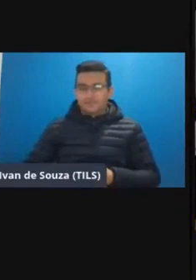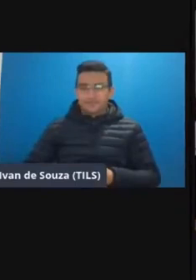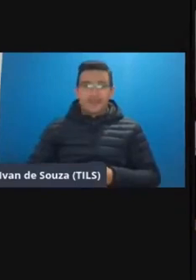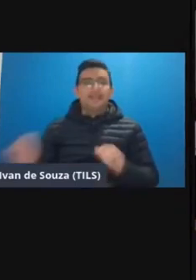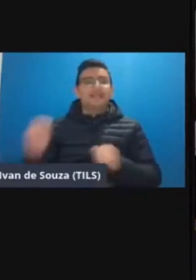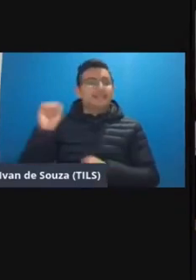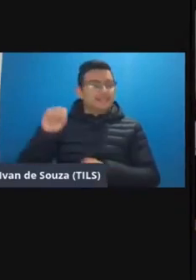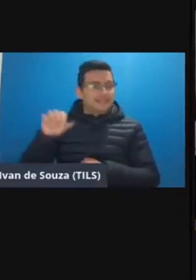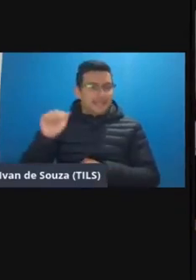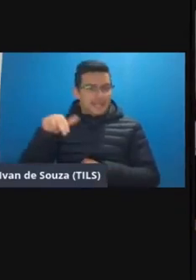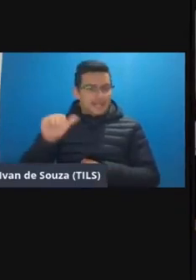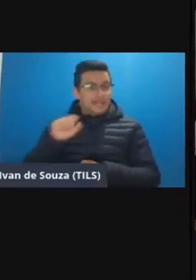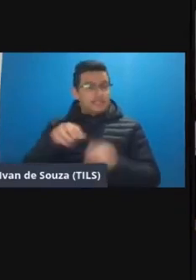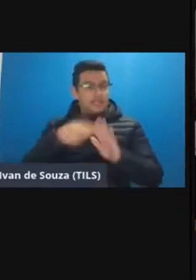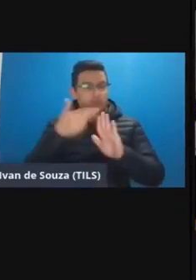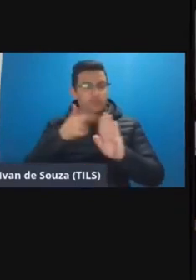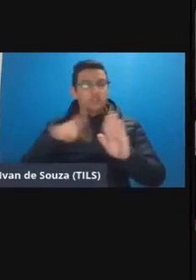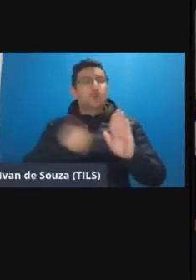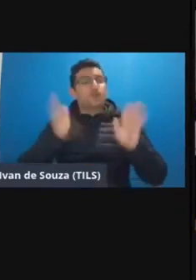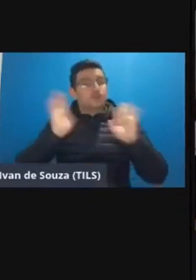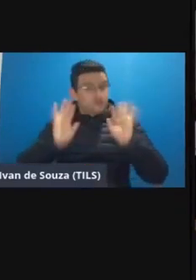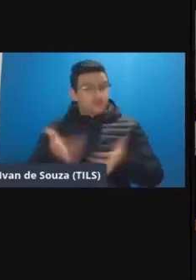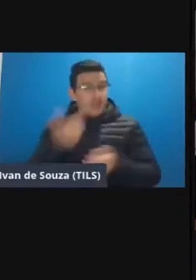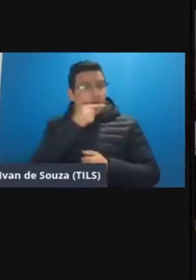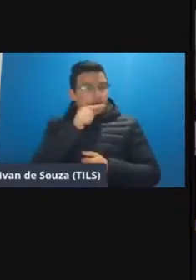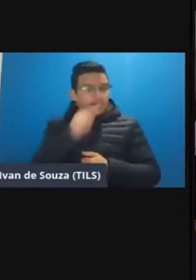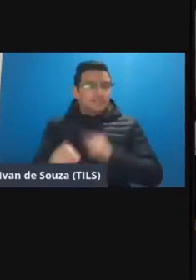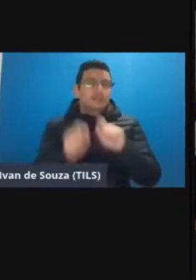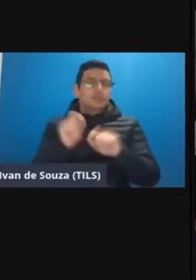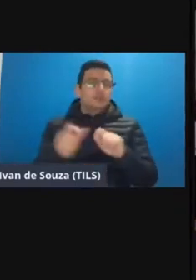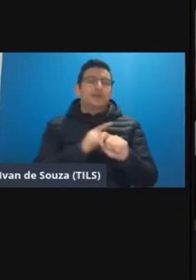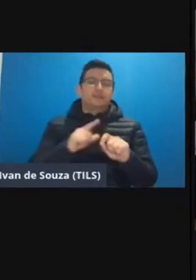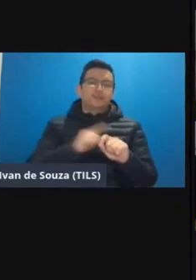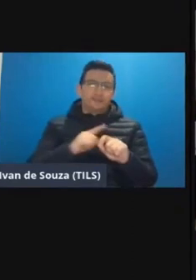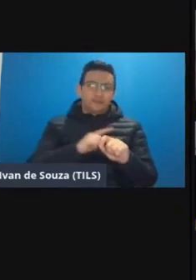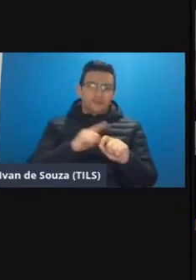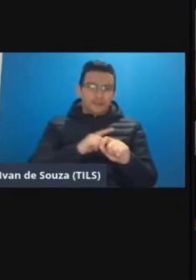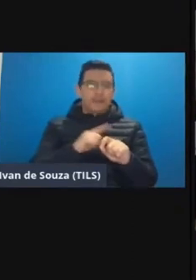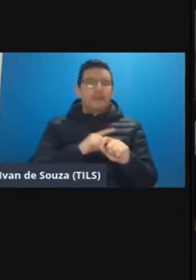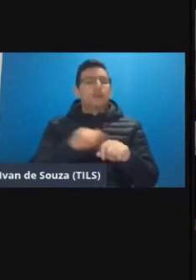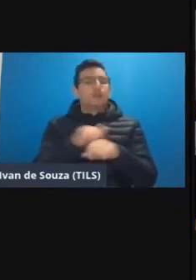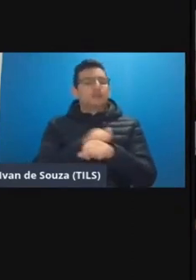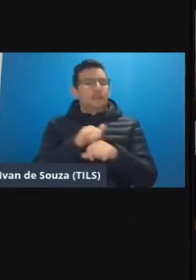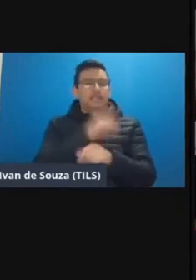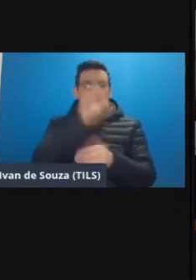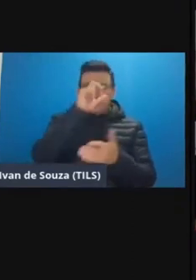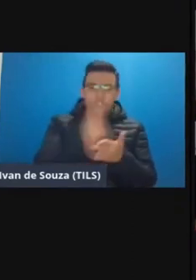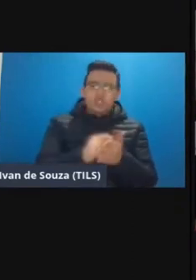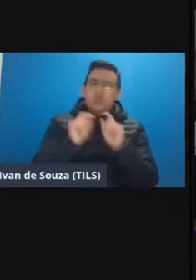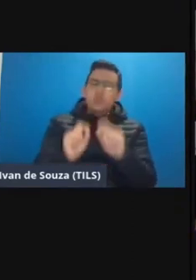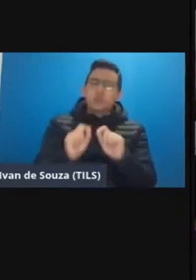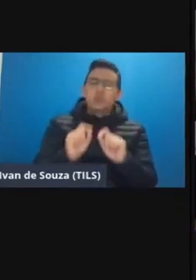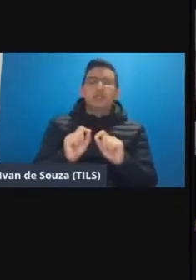resolução é nós já já conseguimos aí trazer uma definição né do que é do